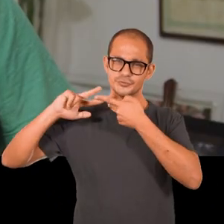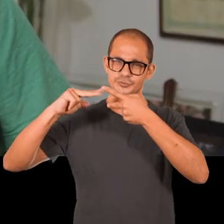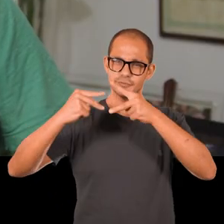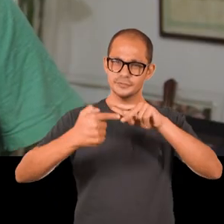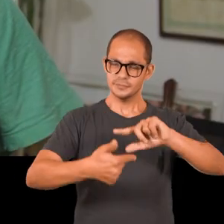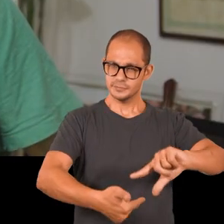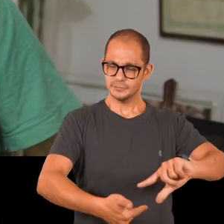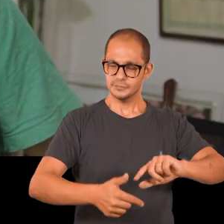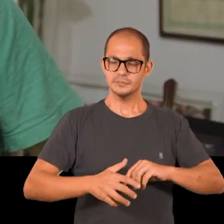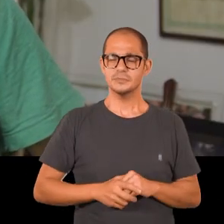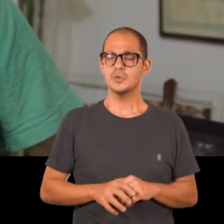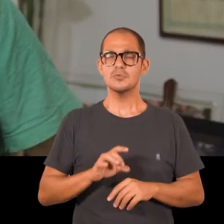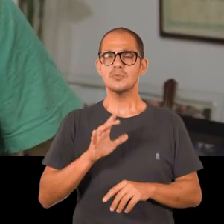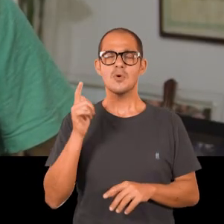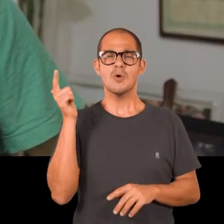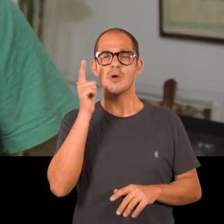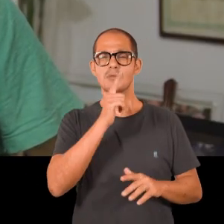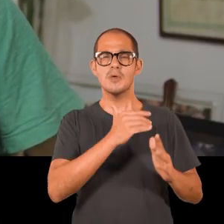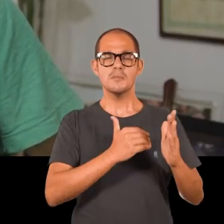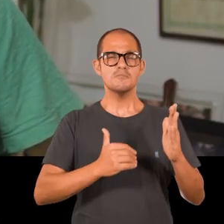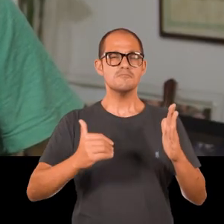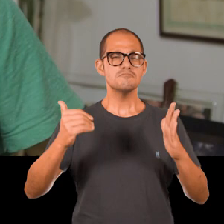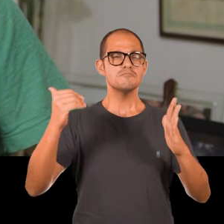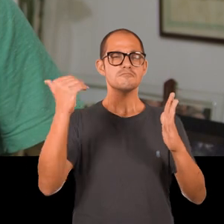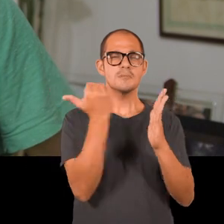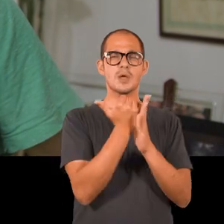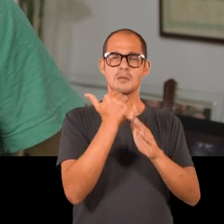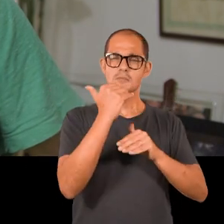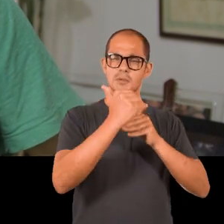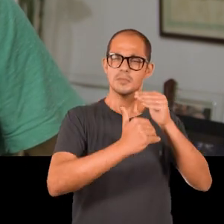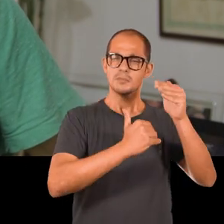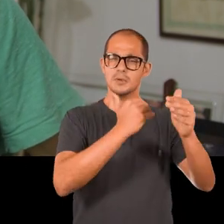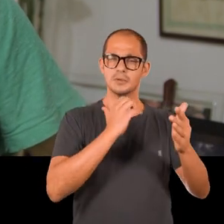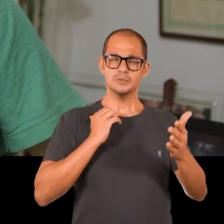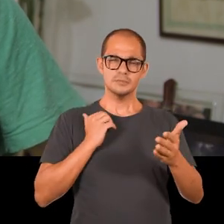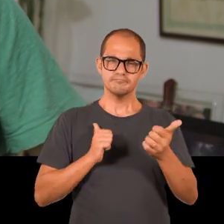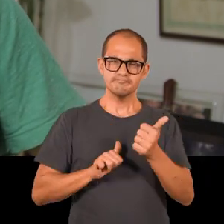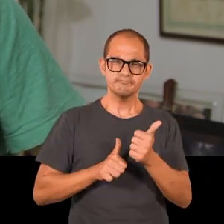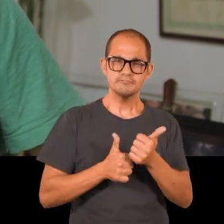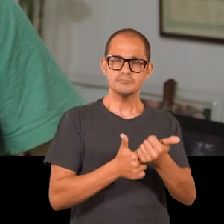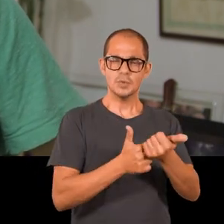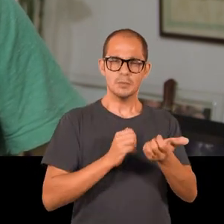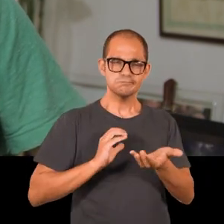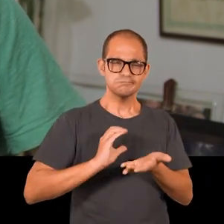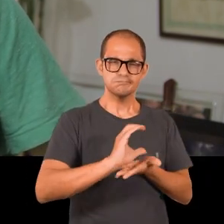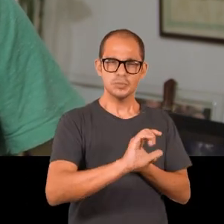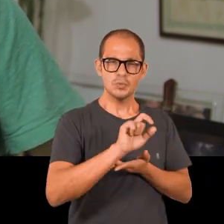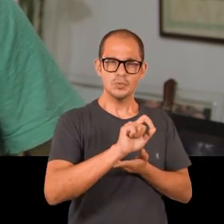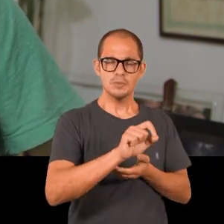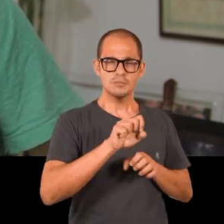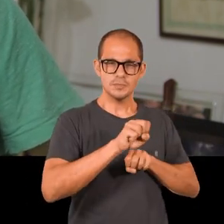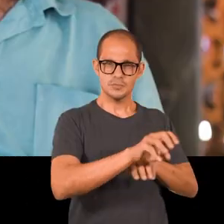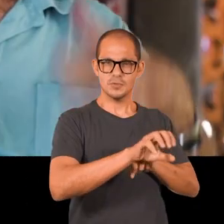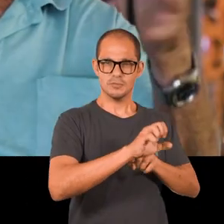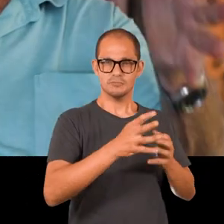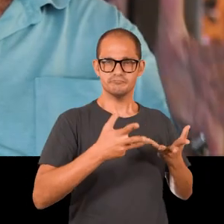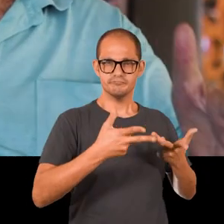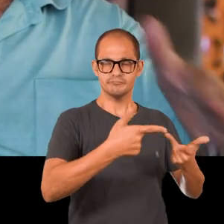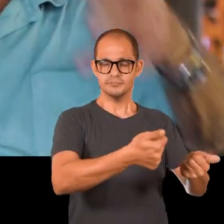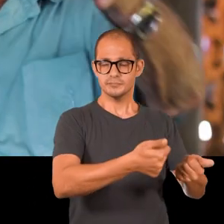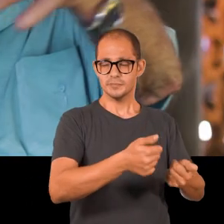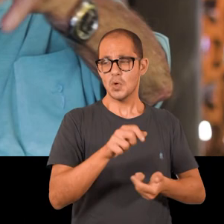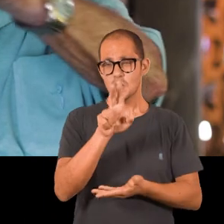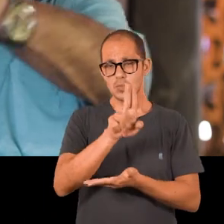país só consegue alcançar o desenvolvimento quando investe fortemente em educação de qualidade. As